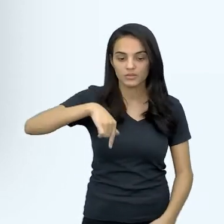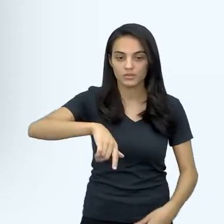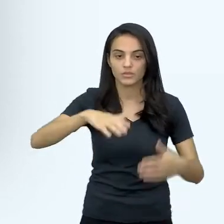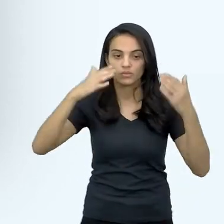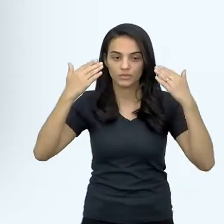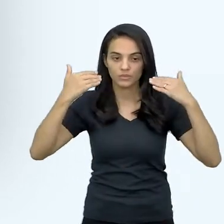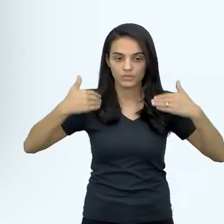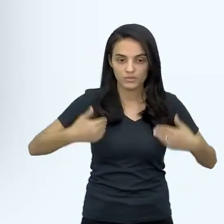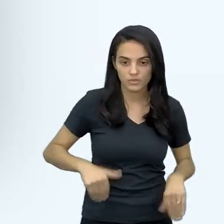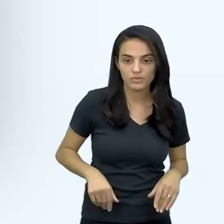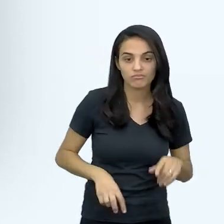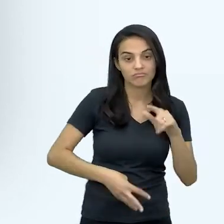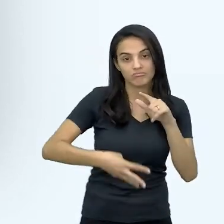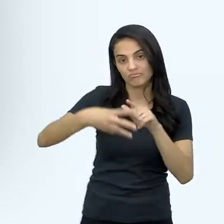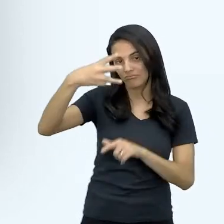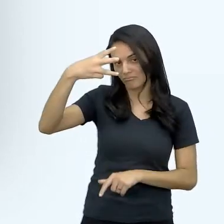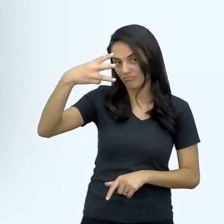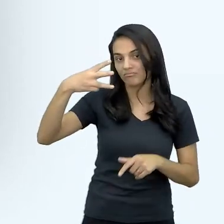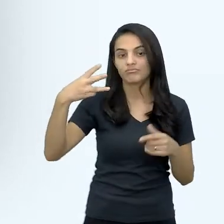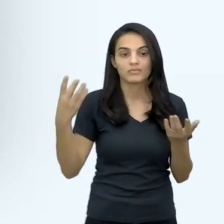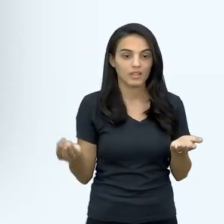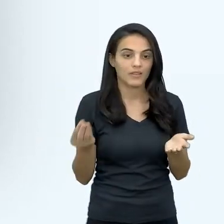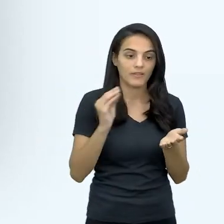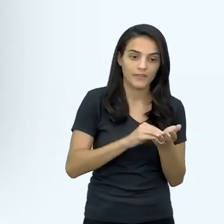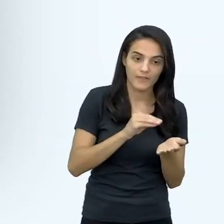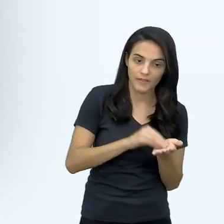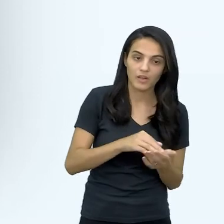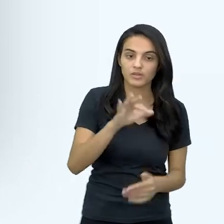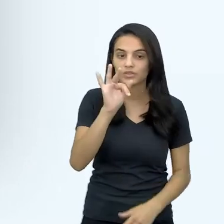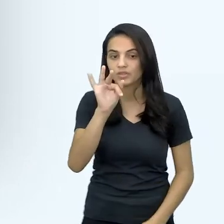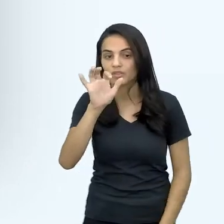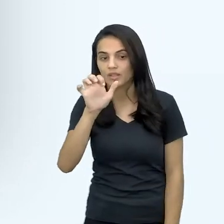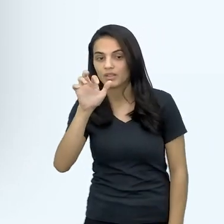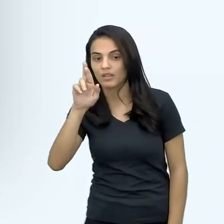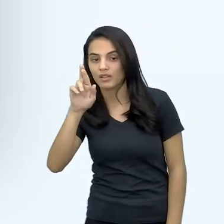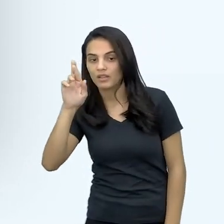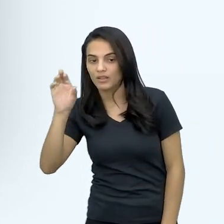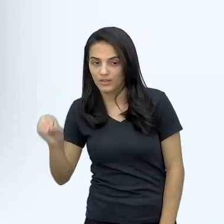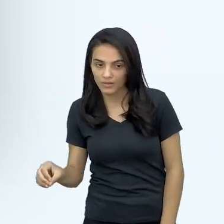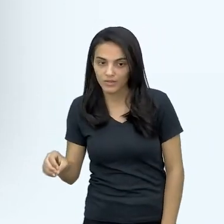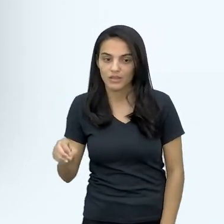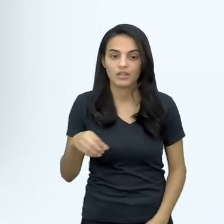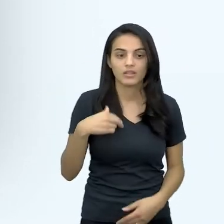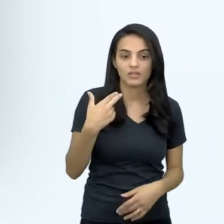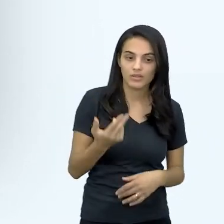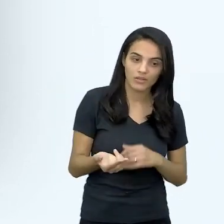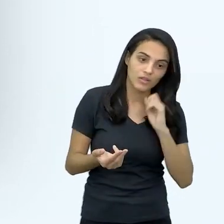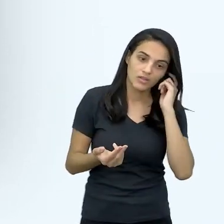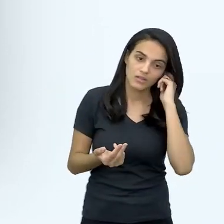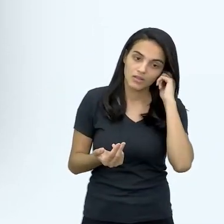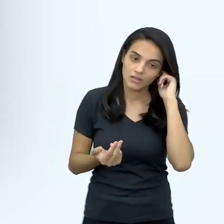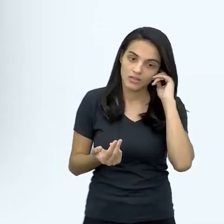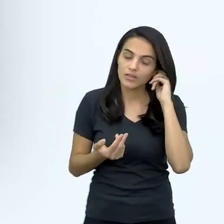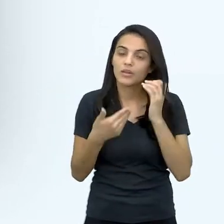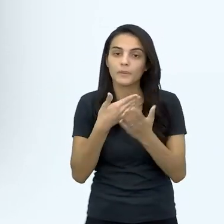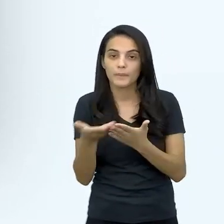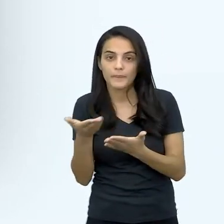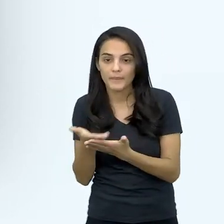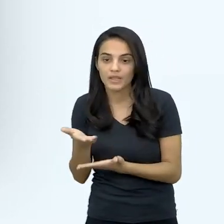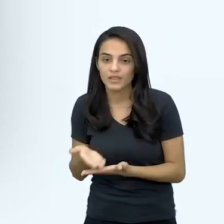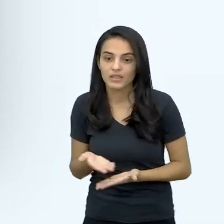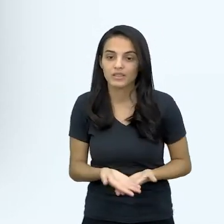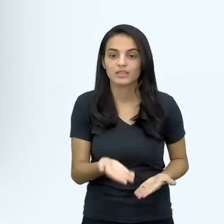as principais causas são, né, falta de ferro na dieta, né, absorção inadequada de ferro, perda de sangue, né,